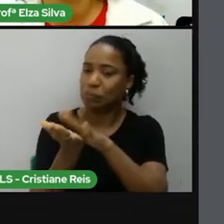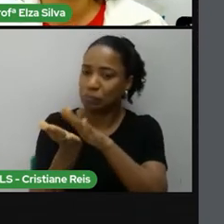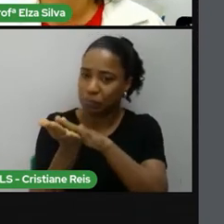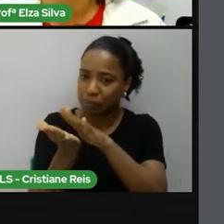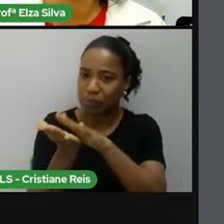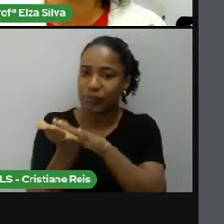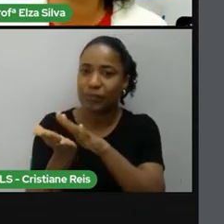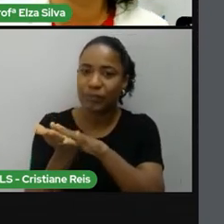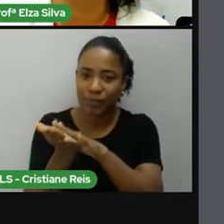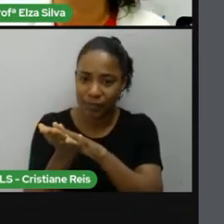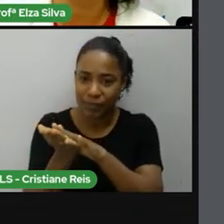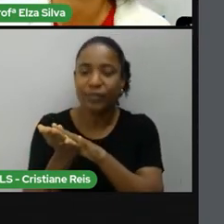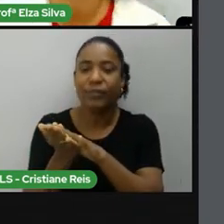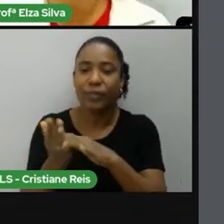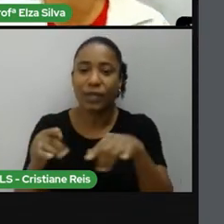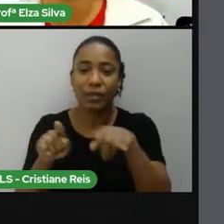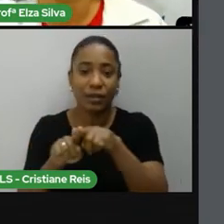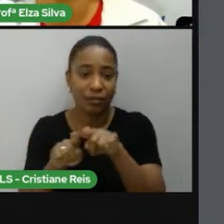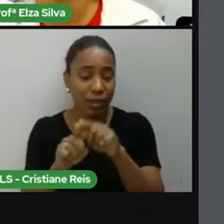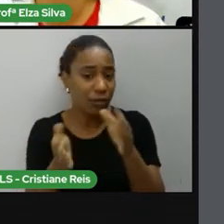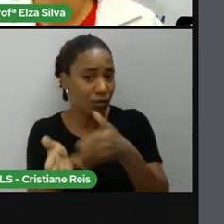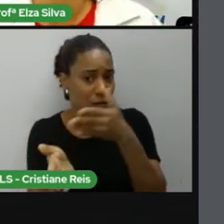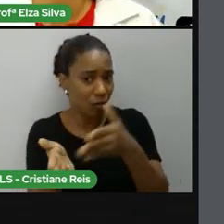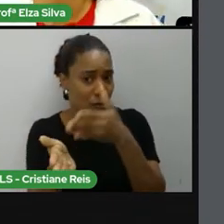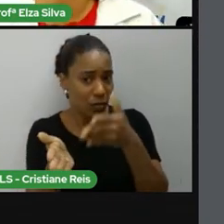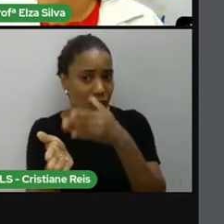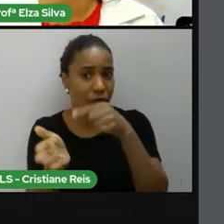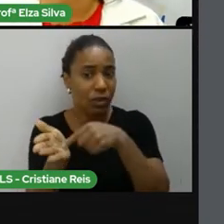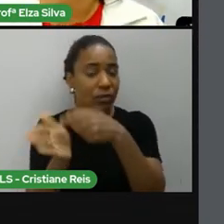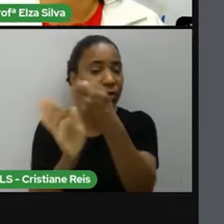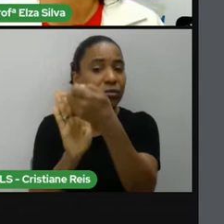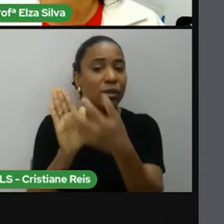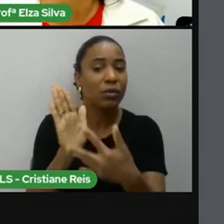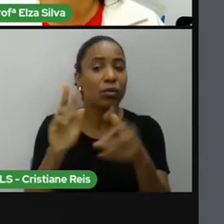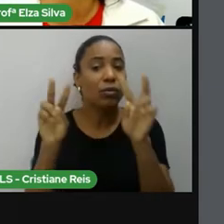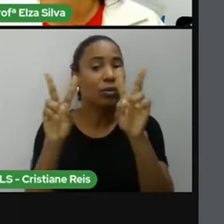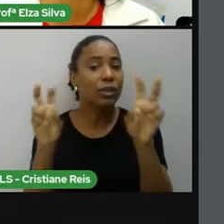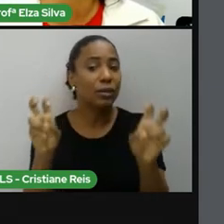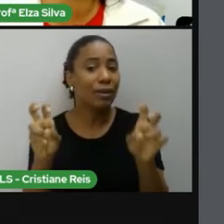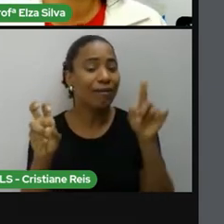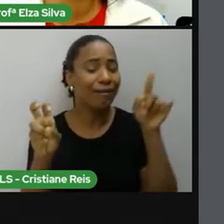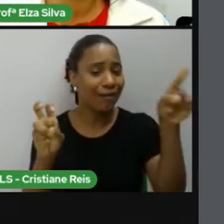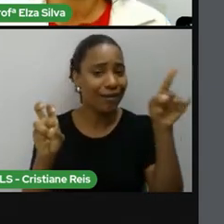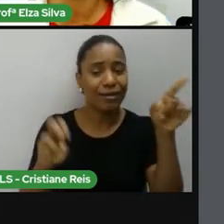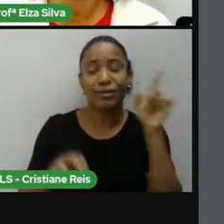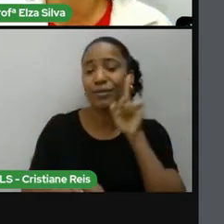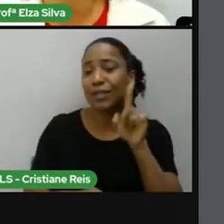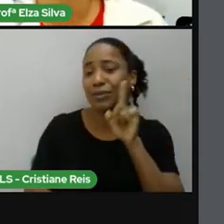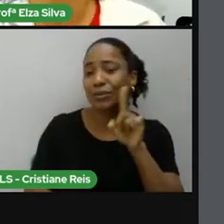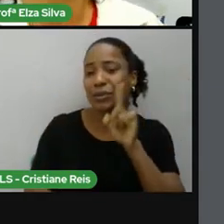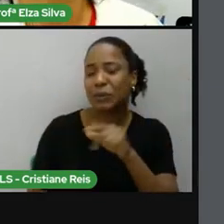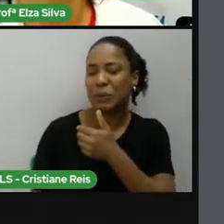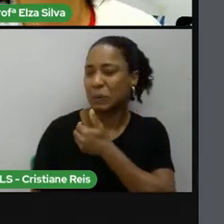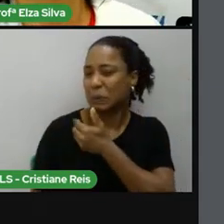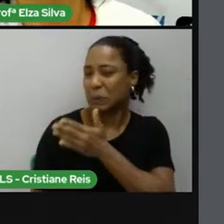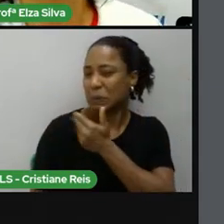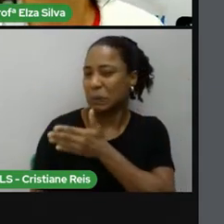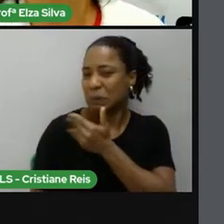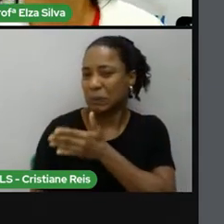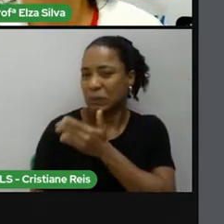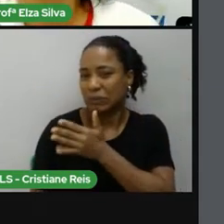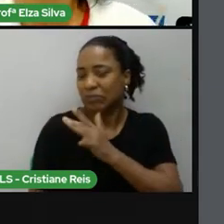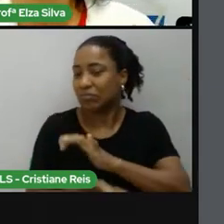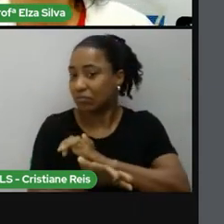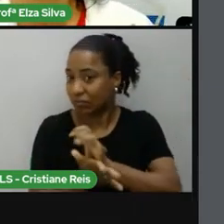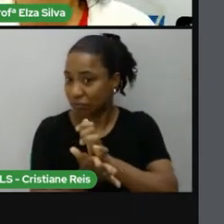as consequências do racismo nos Estados Unidos. E hoje eu trago aqui para vocês